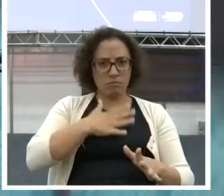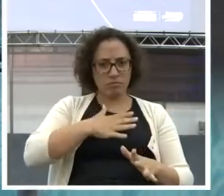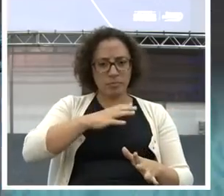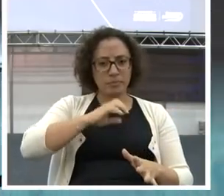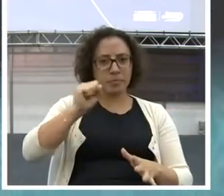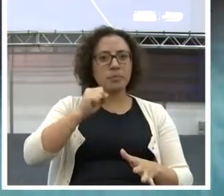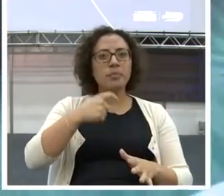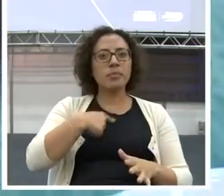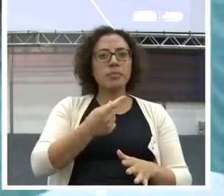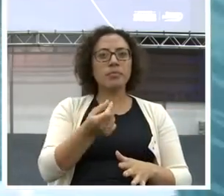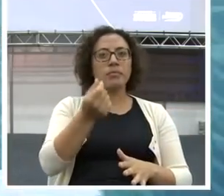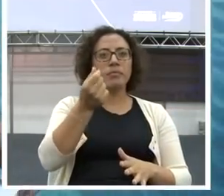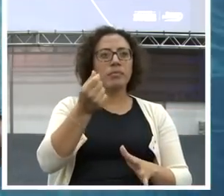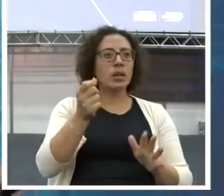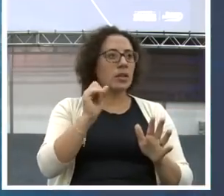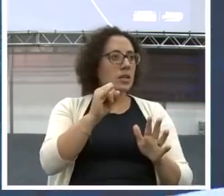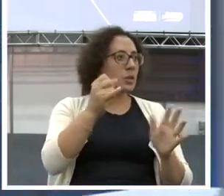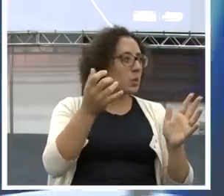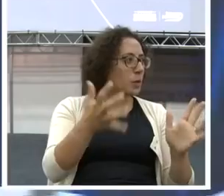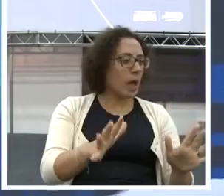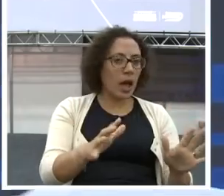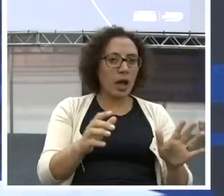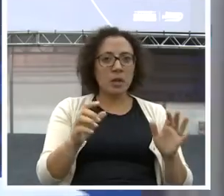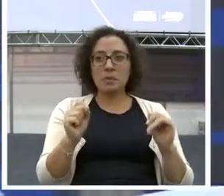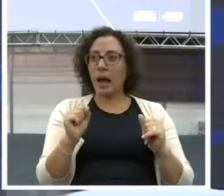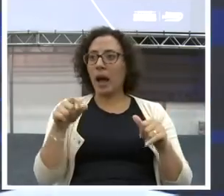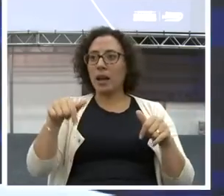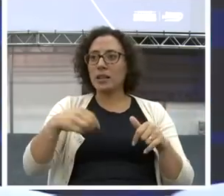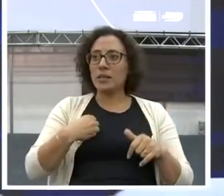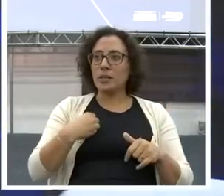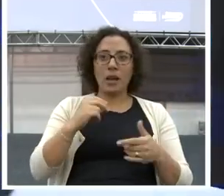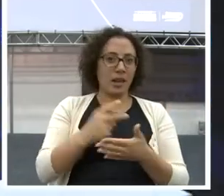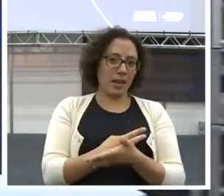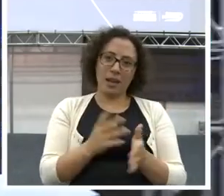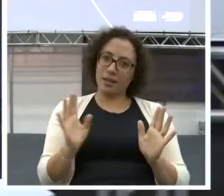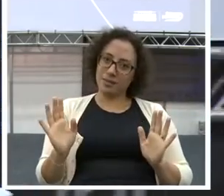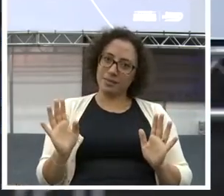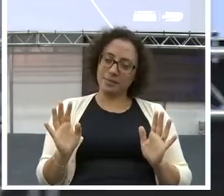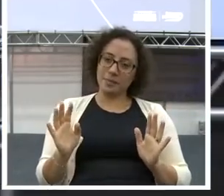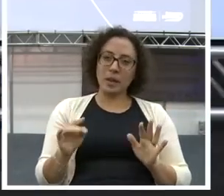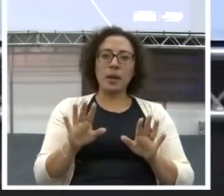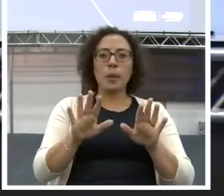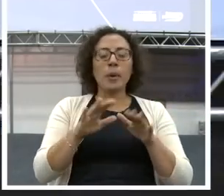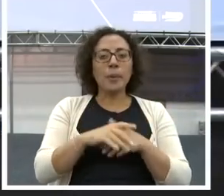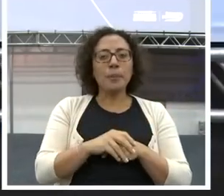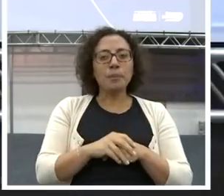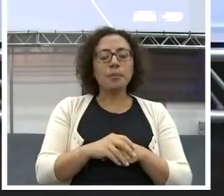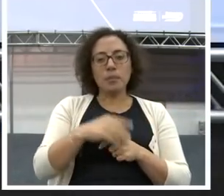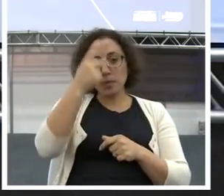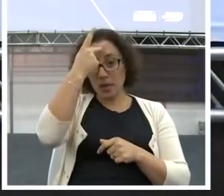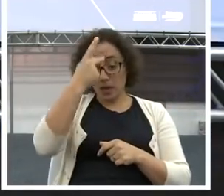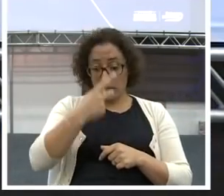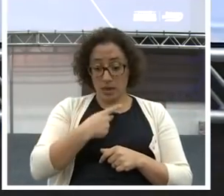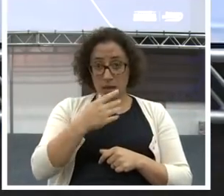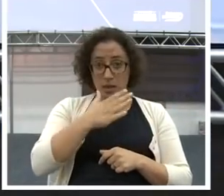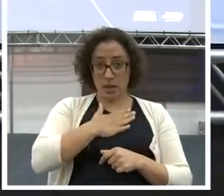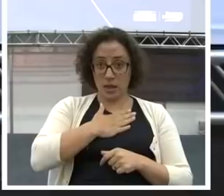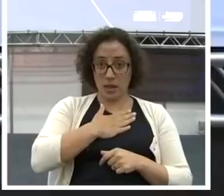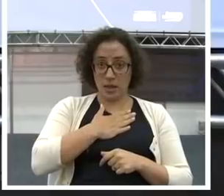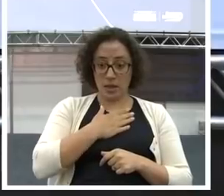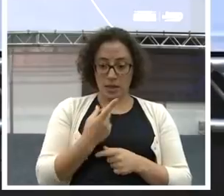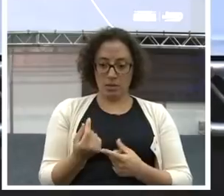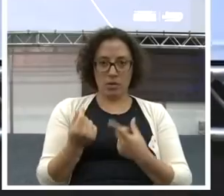Se alguém não quer, vier na palestra errada, né? Olha só. A independência financeira não é